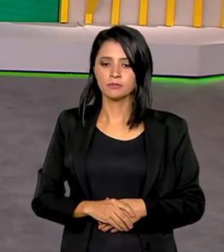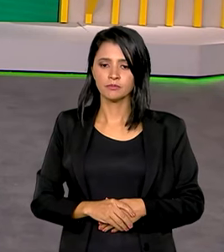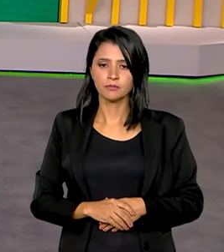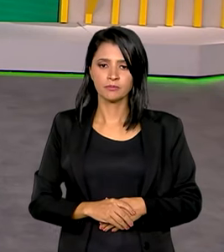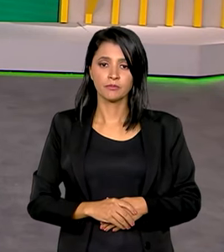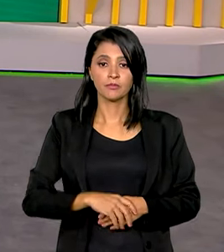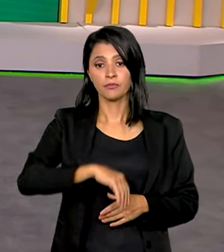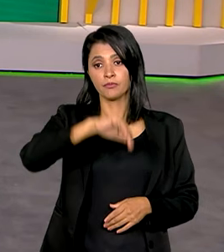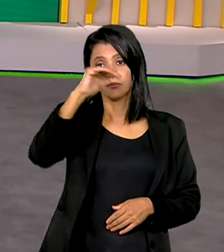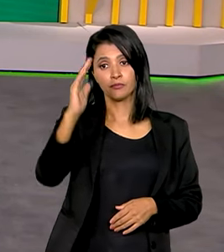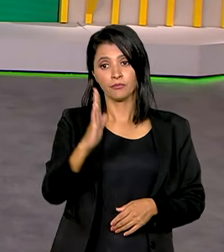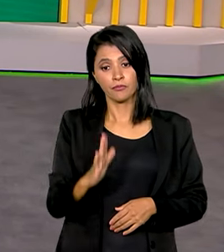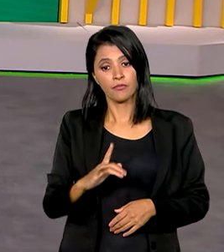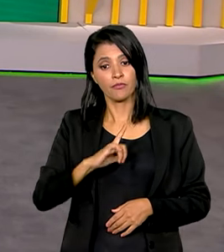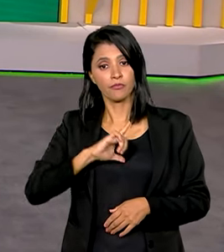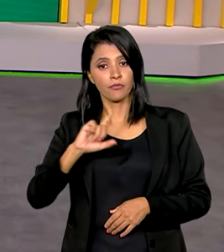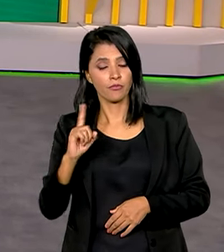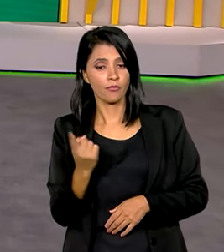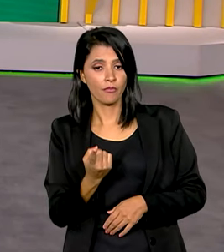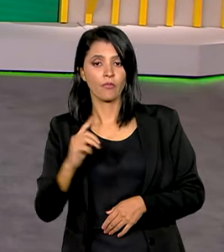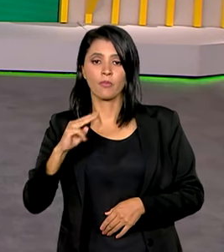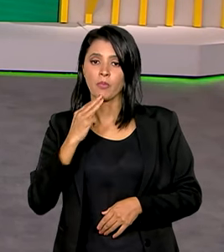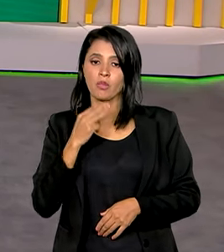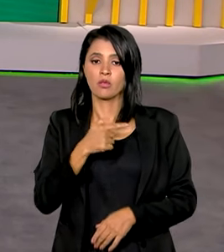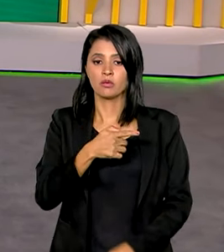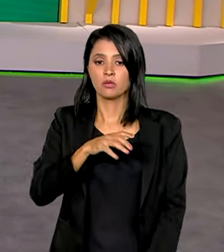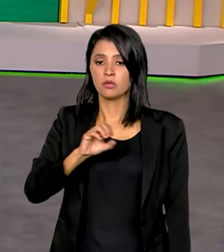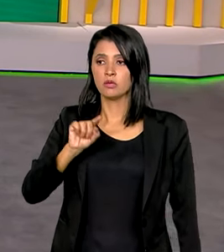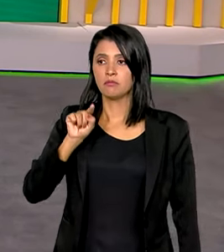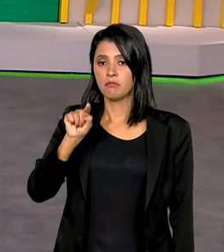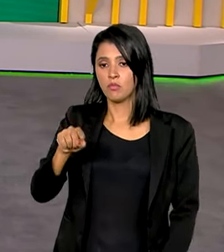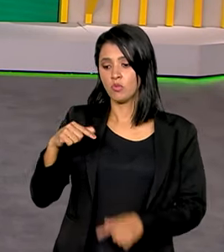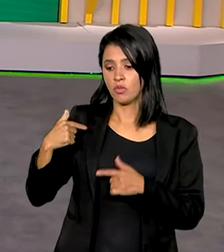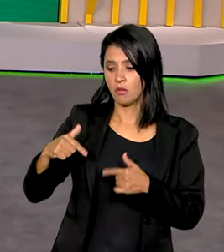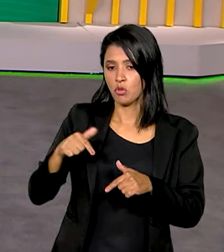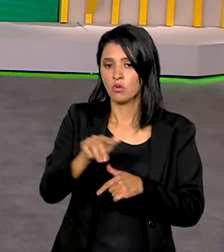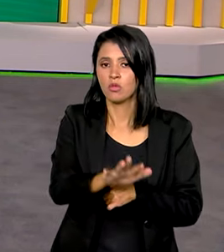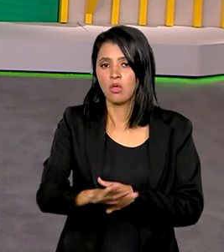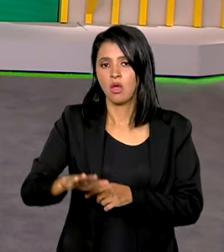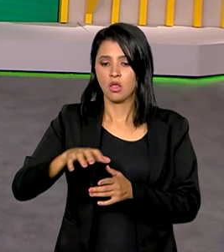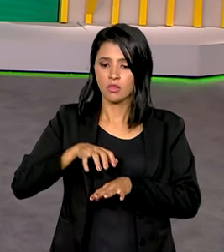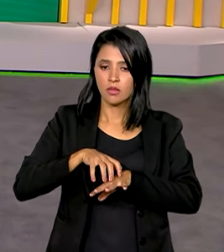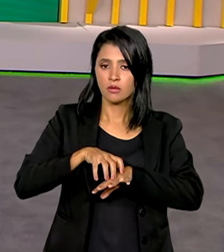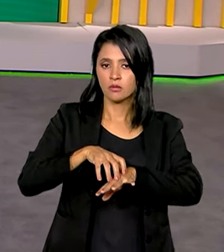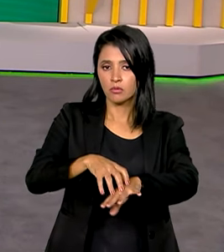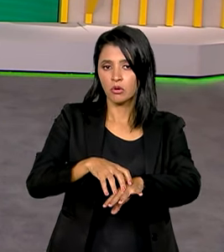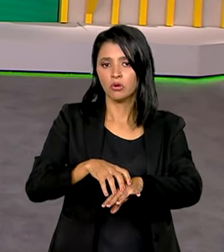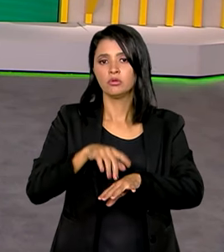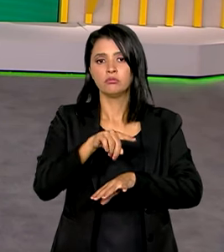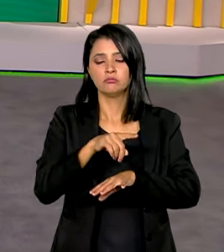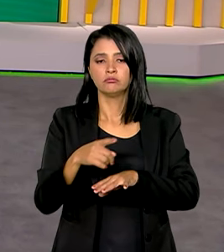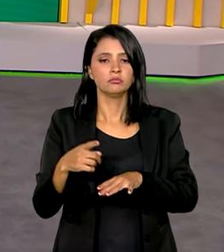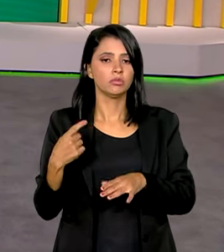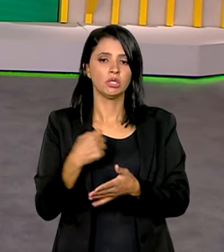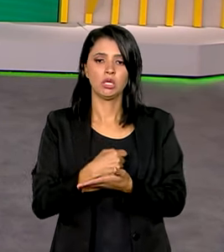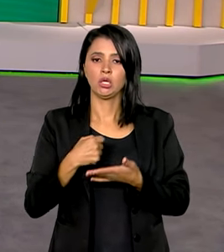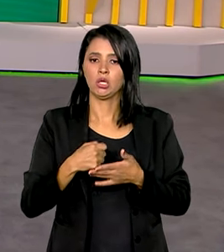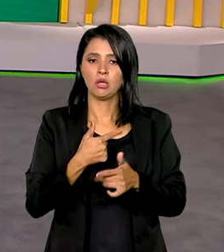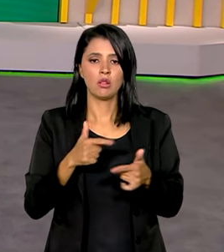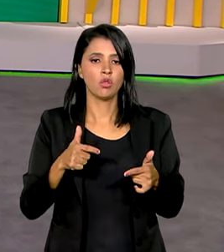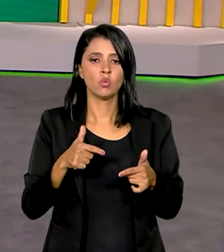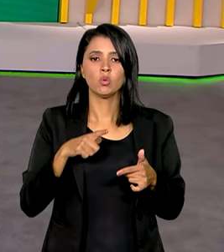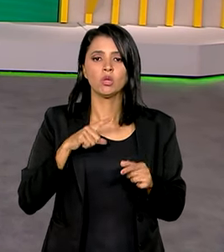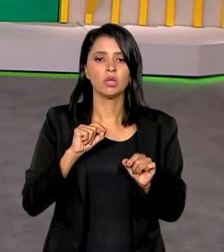No Brasil, existem 1 milhão e 700 mil trabalhadores do setor de transportes sem vínculo empregatício.